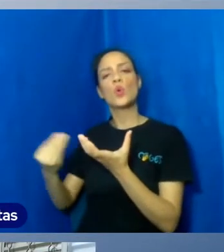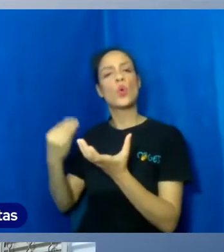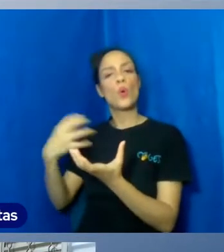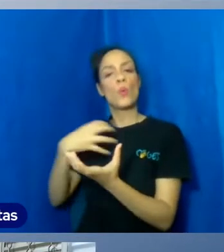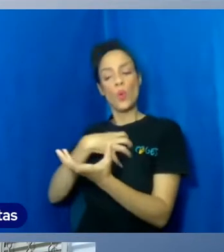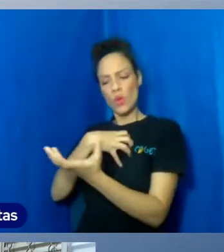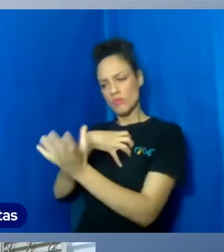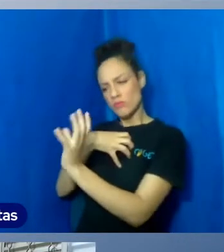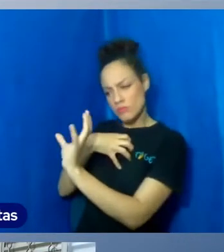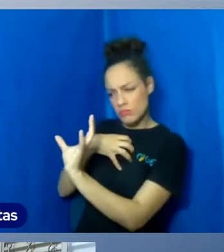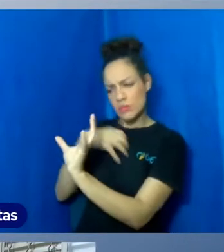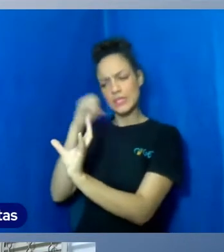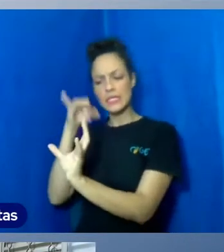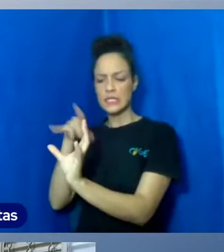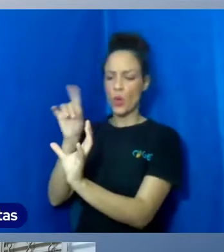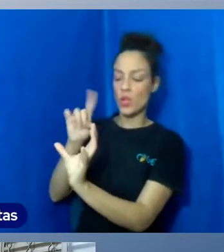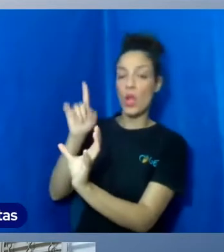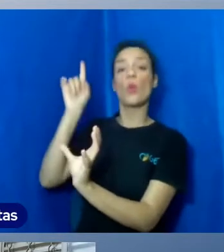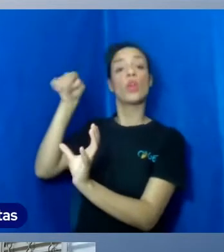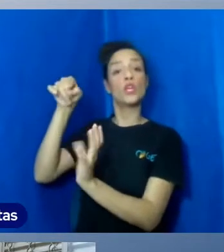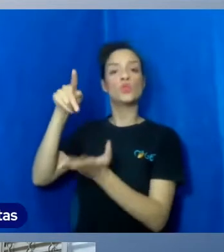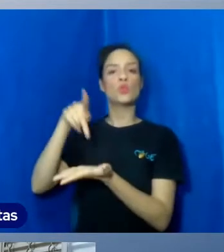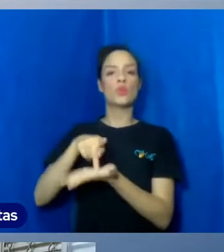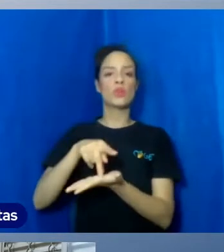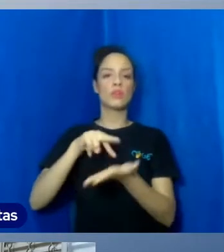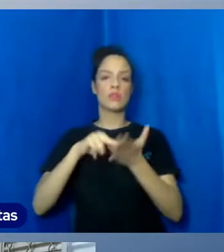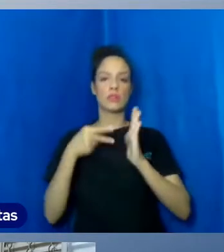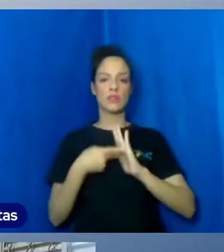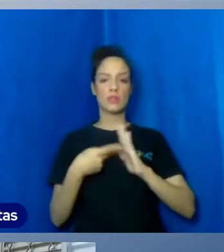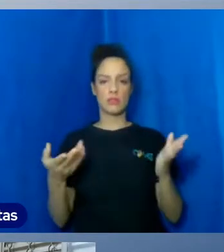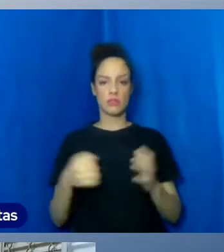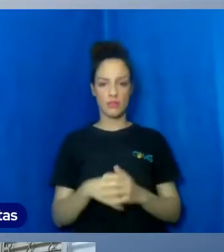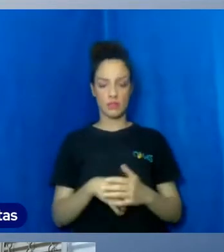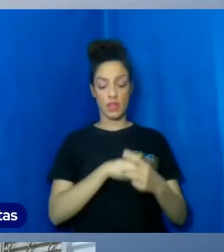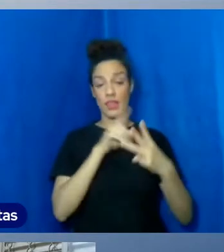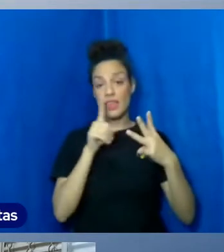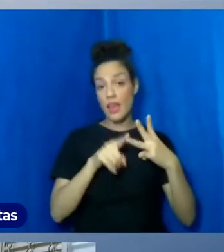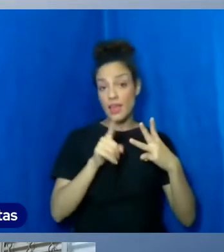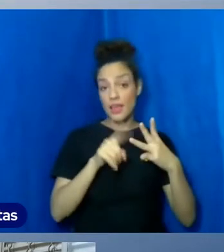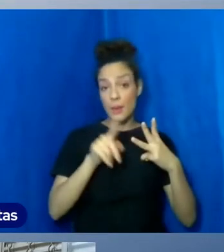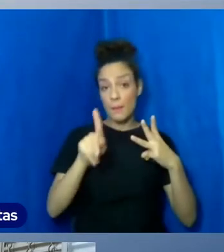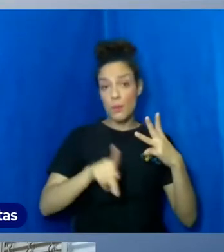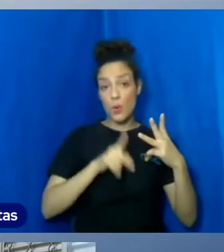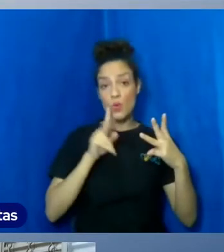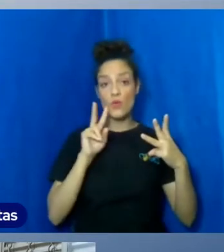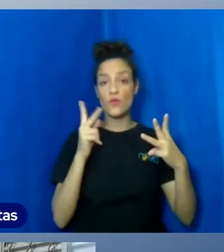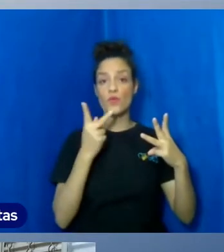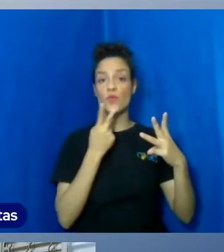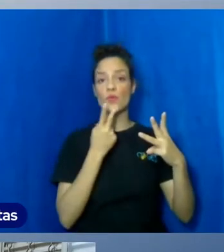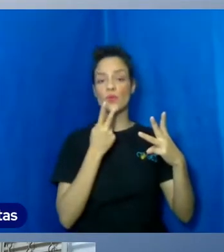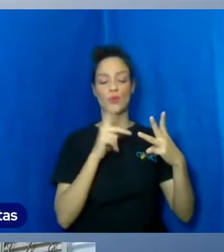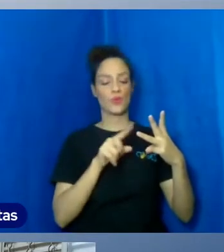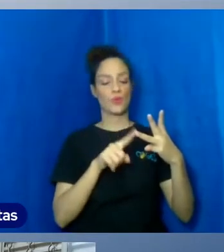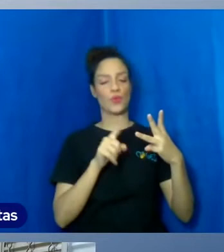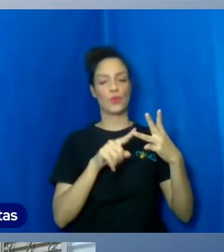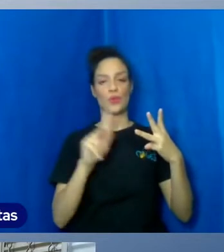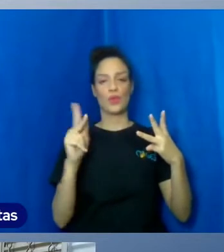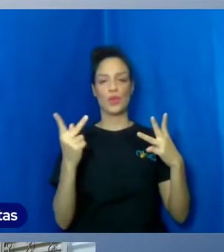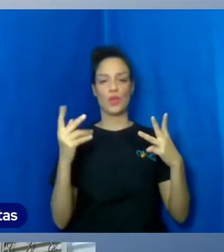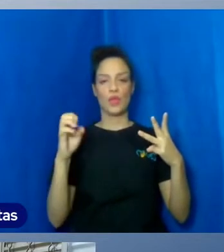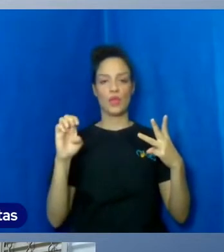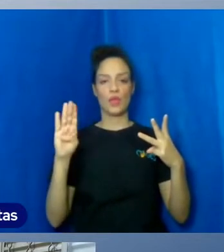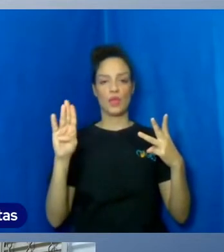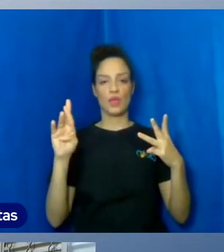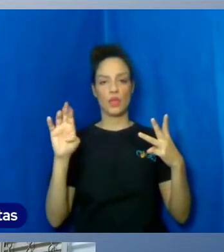é verdade. E os hebreus? Os hebreus diziam que o que